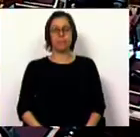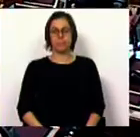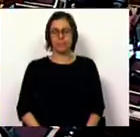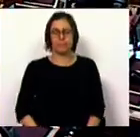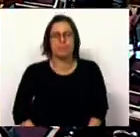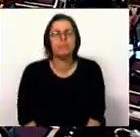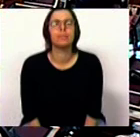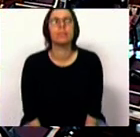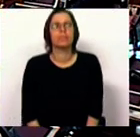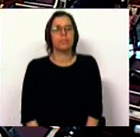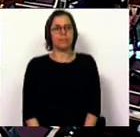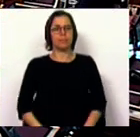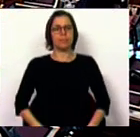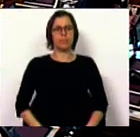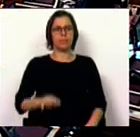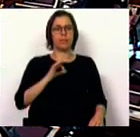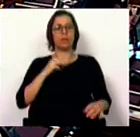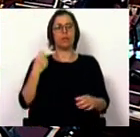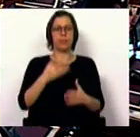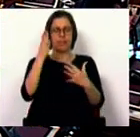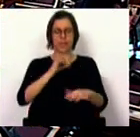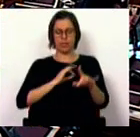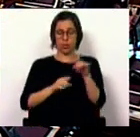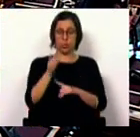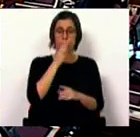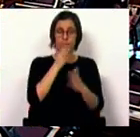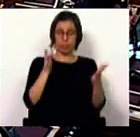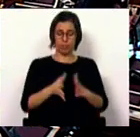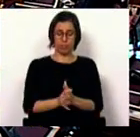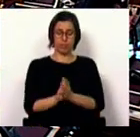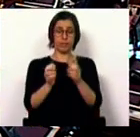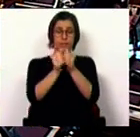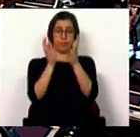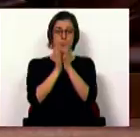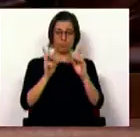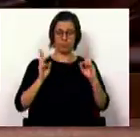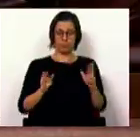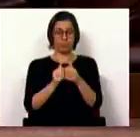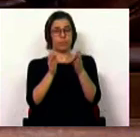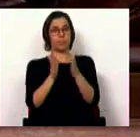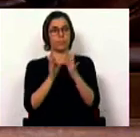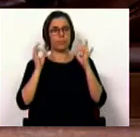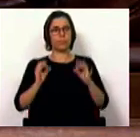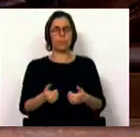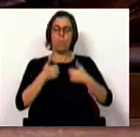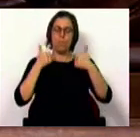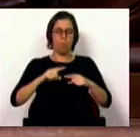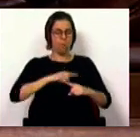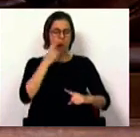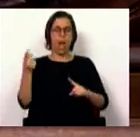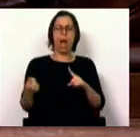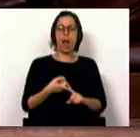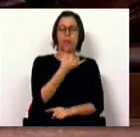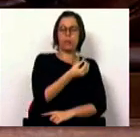Sr. Presidente, Sras. e Srs. Deputados, a todos desejo, a todas e a todos, um bom ano de